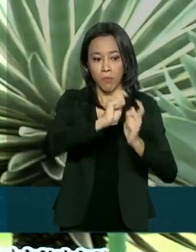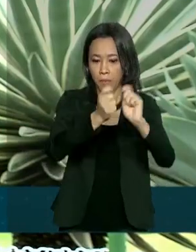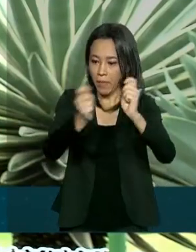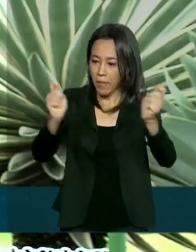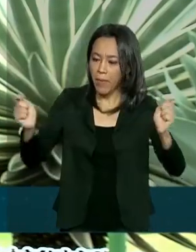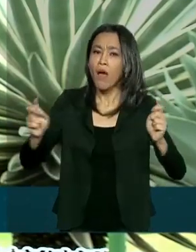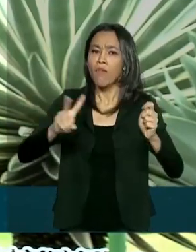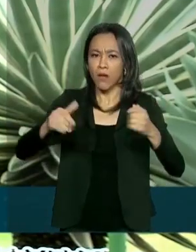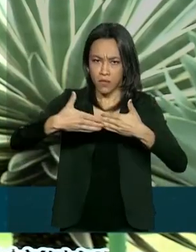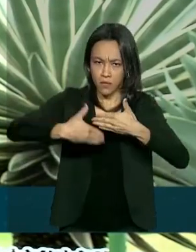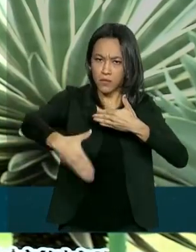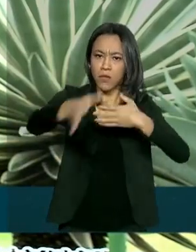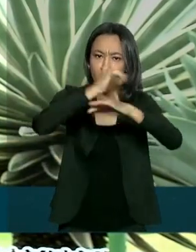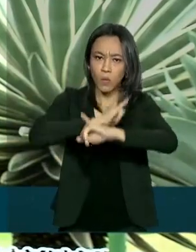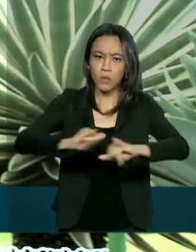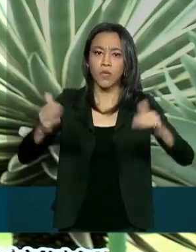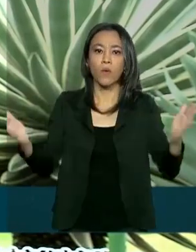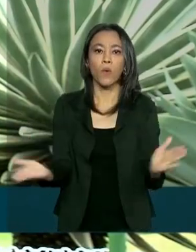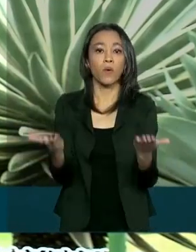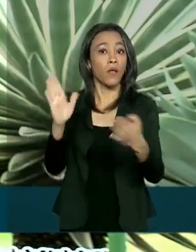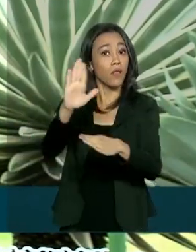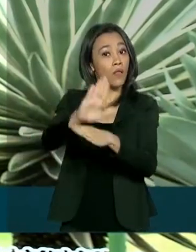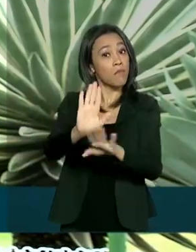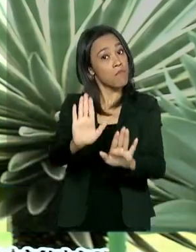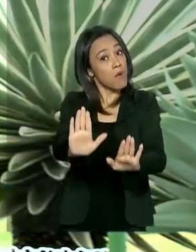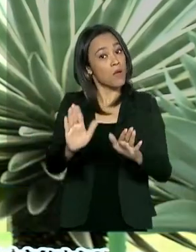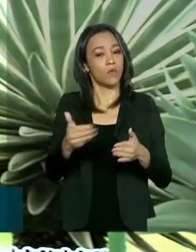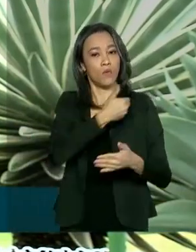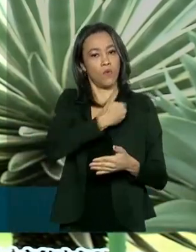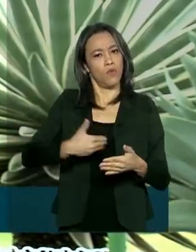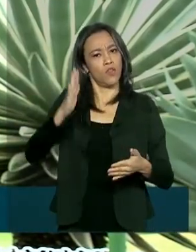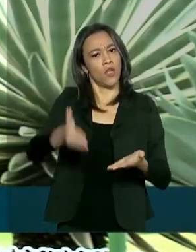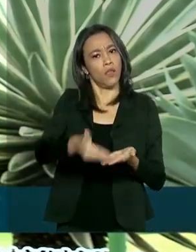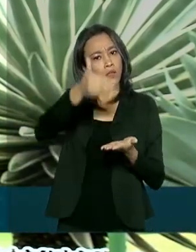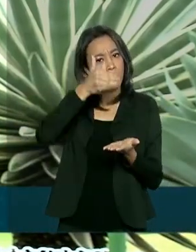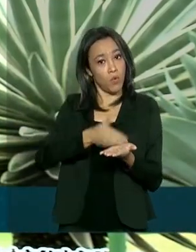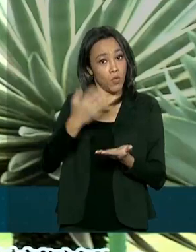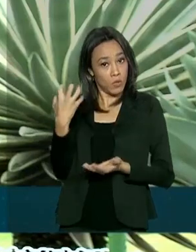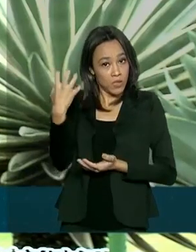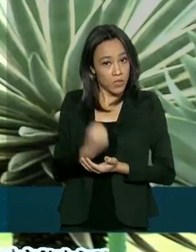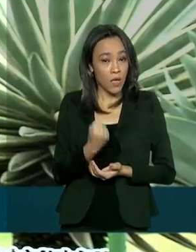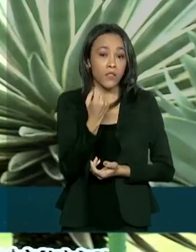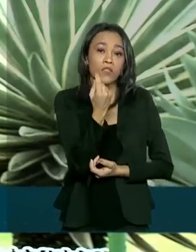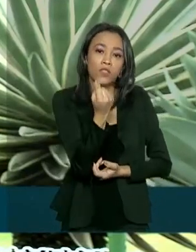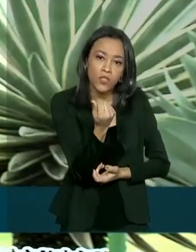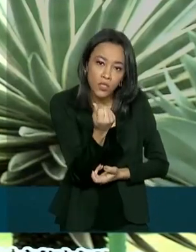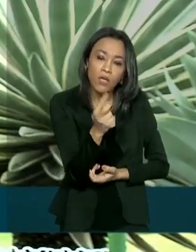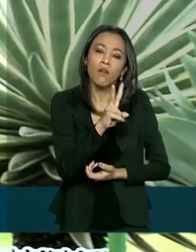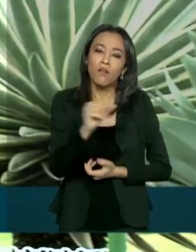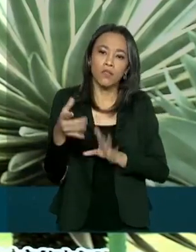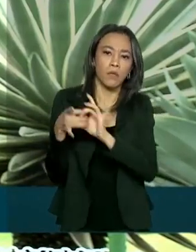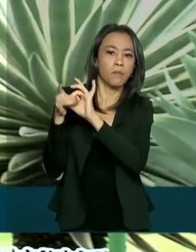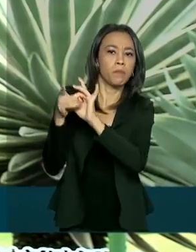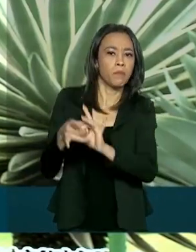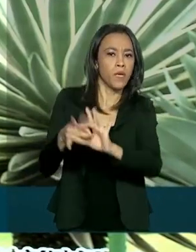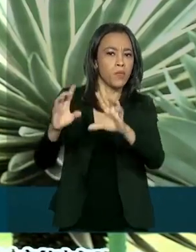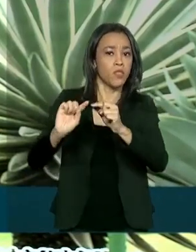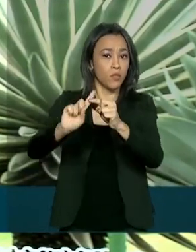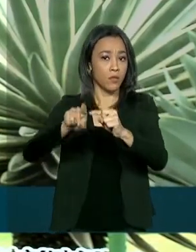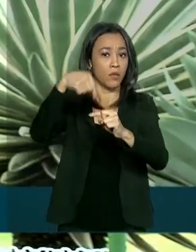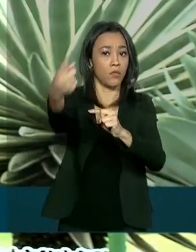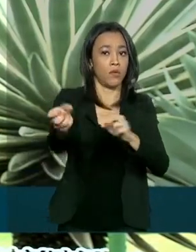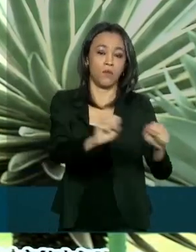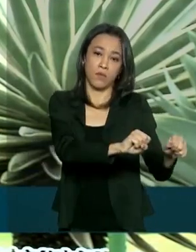ser anunciados hoje à tarde, mas o governo já adiantou que os saques em dinheiro serão autorizados na próxima